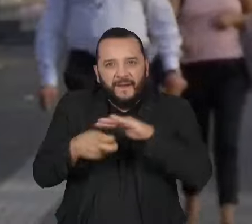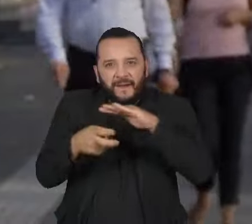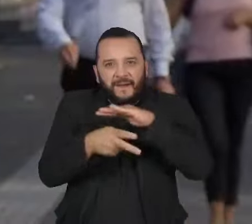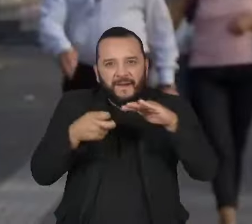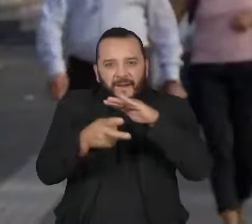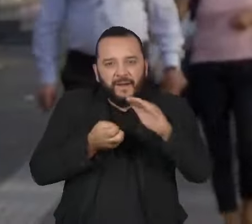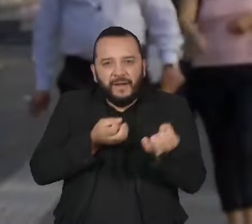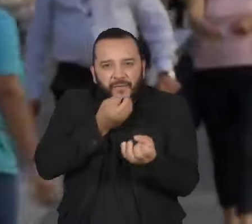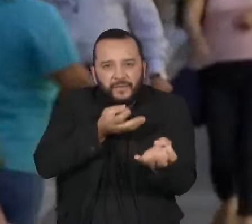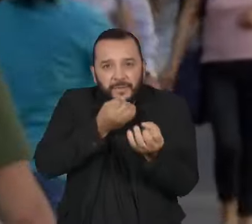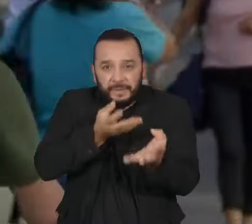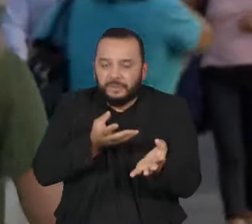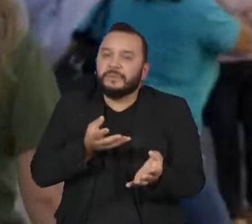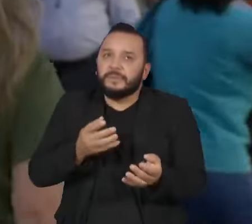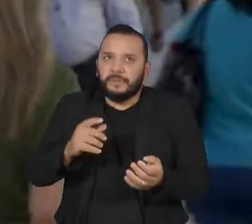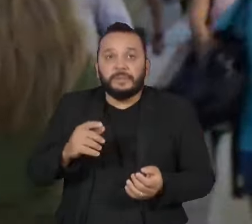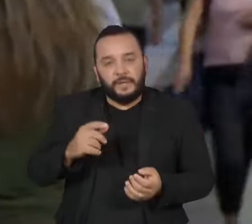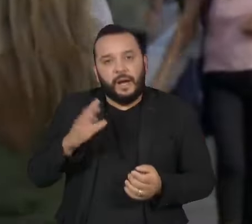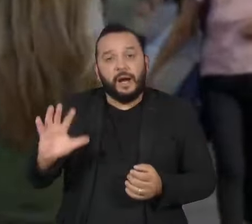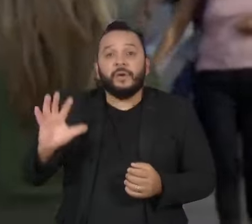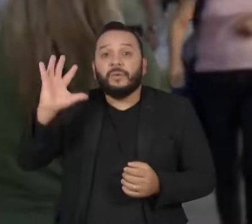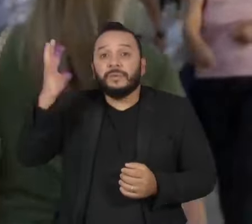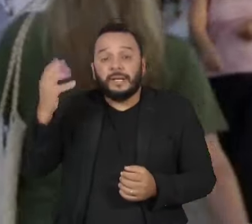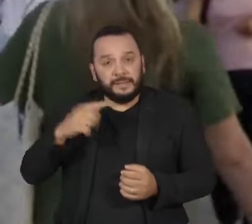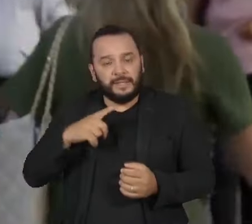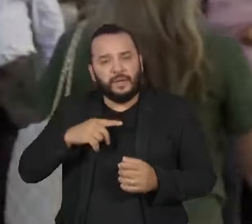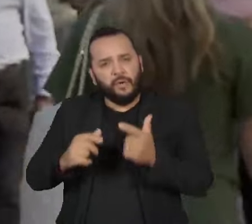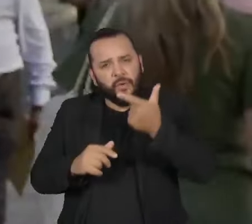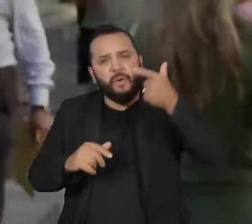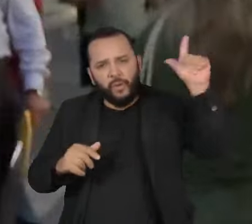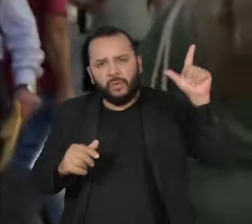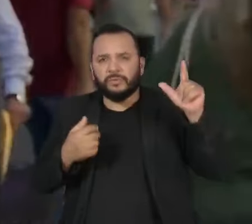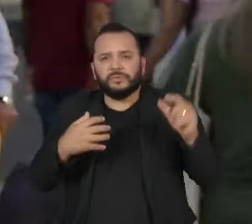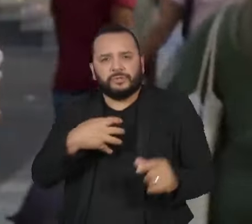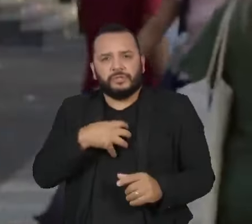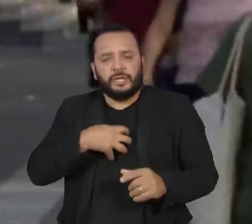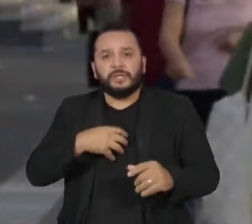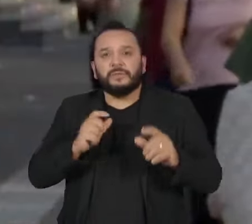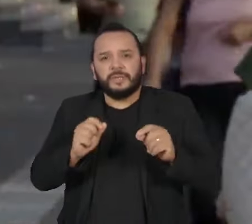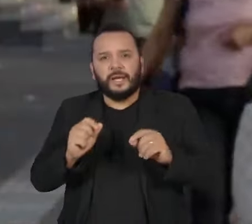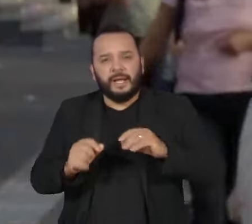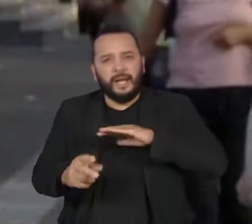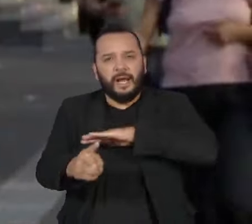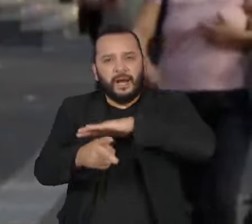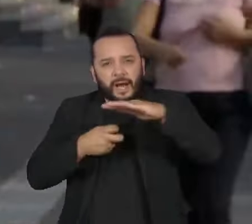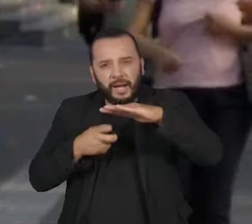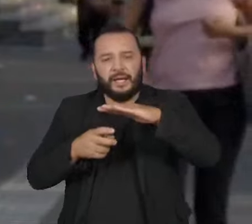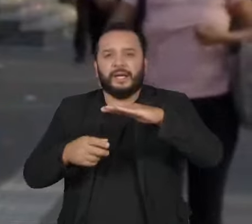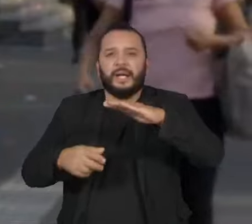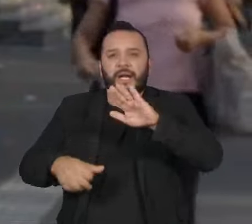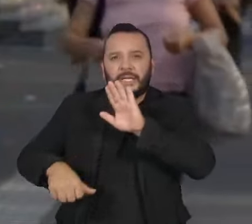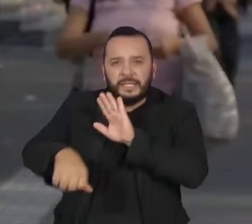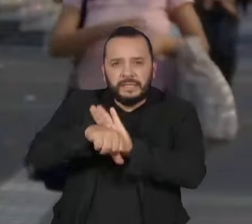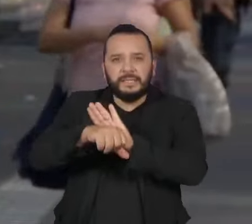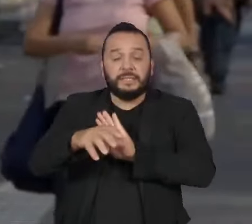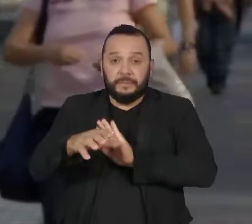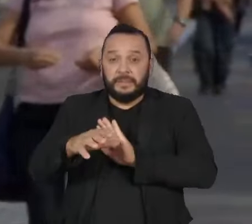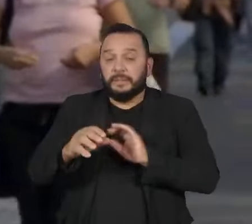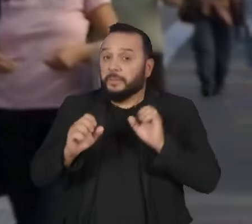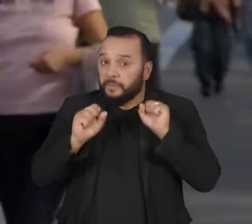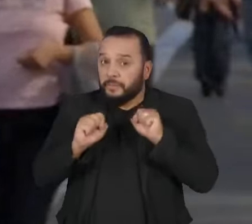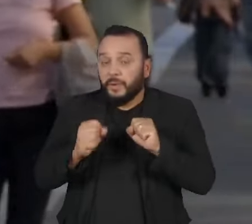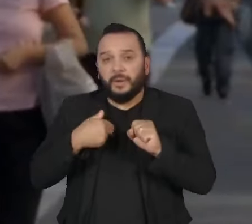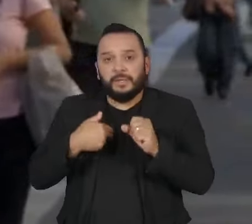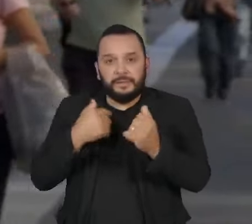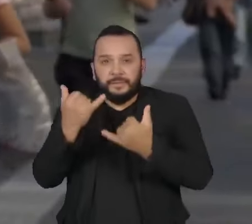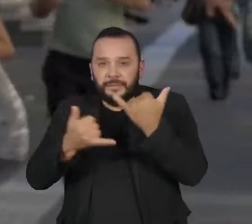oferecidos pelo roubo de dados, como acontece com outras modalidades de golpes, esse tipo de jogo online pode levar à